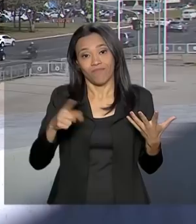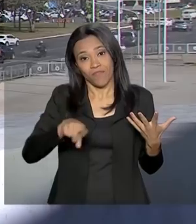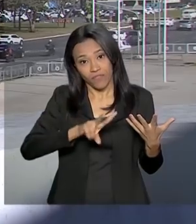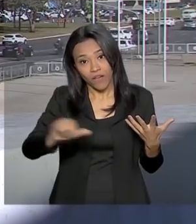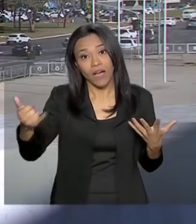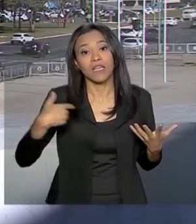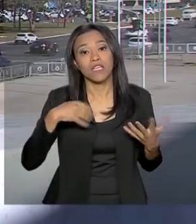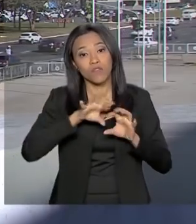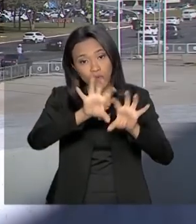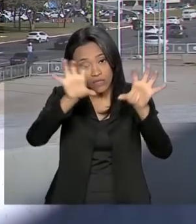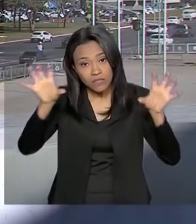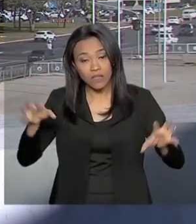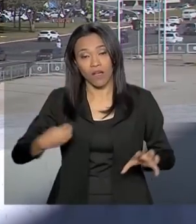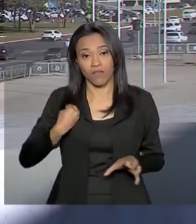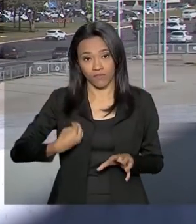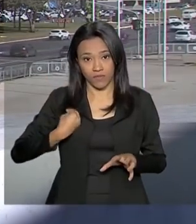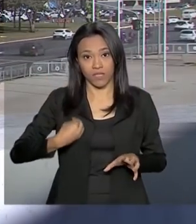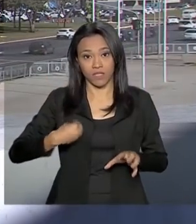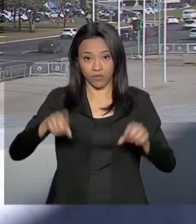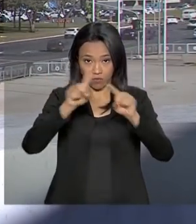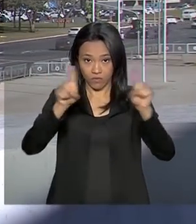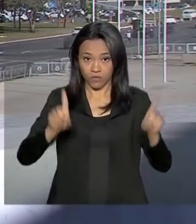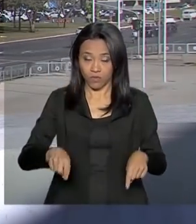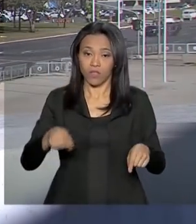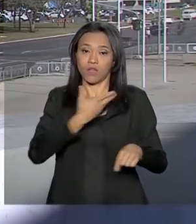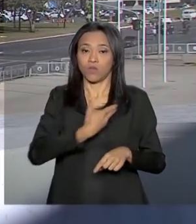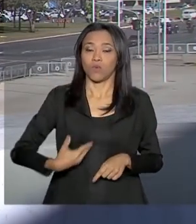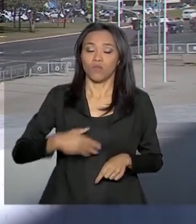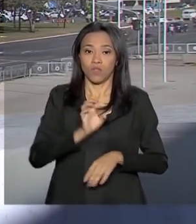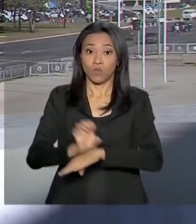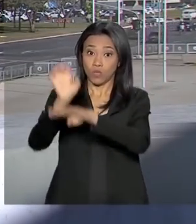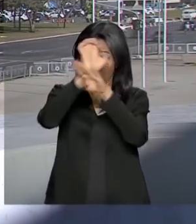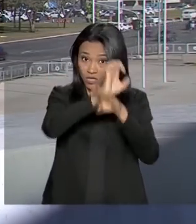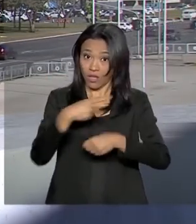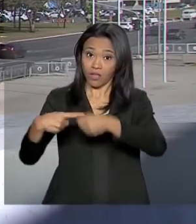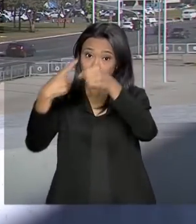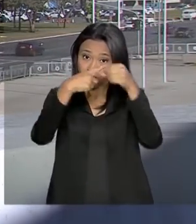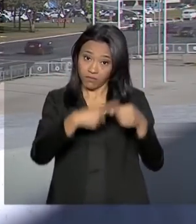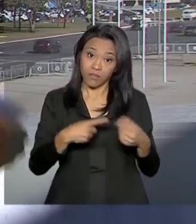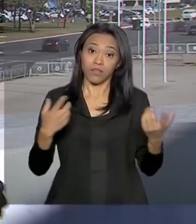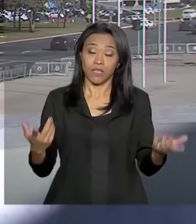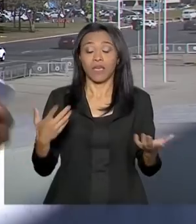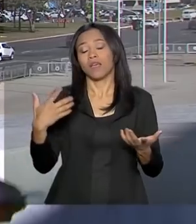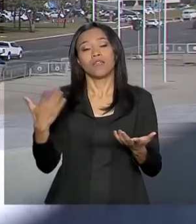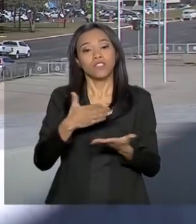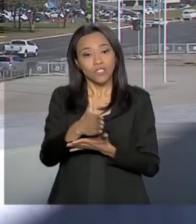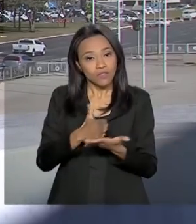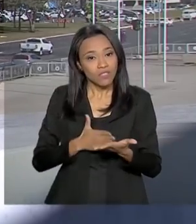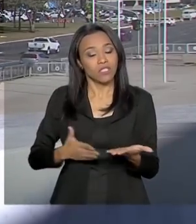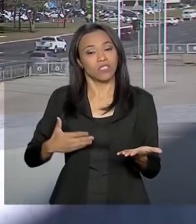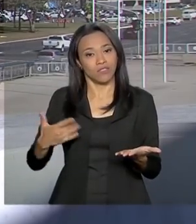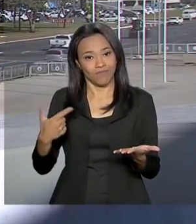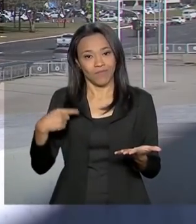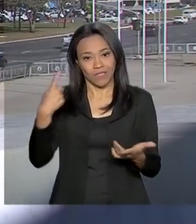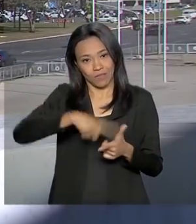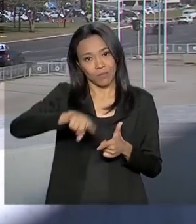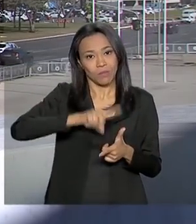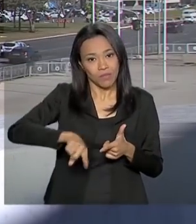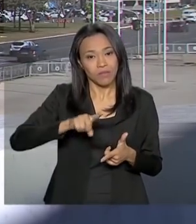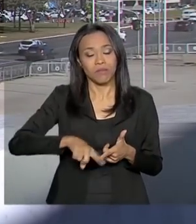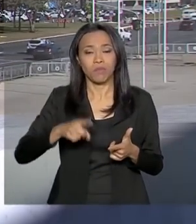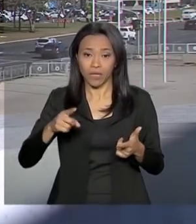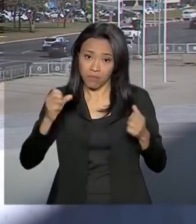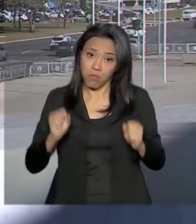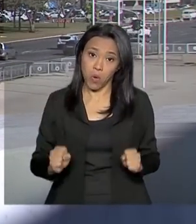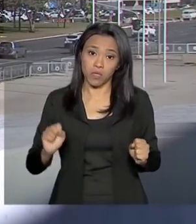públicos locais. E aí, os deputados querem dividir com os governadores o prejuízo político, pedindo que eles se posicionem